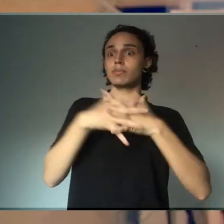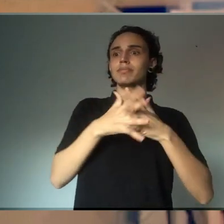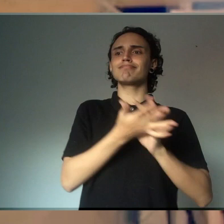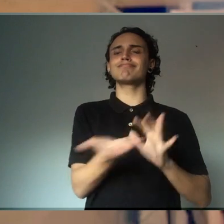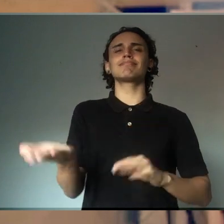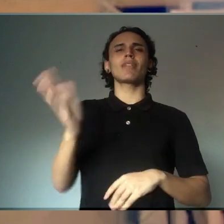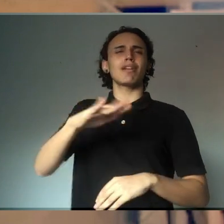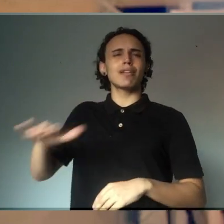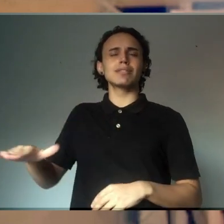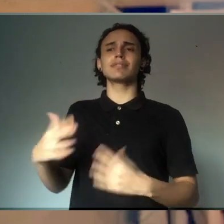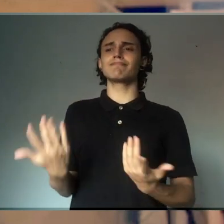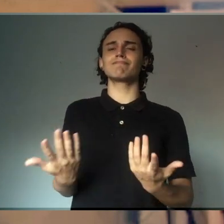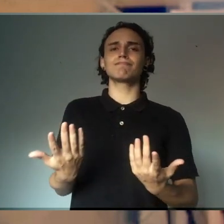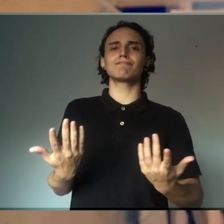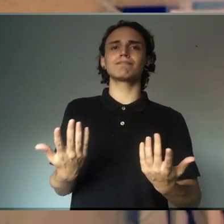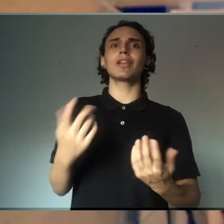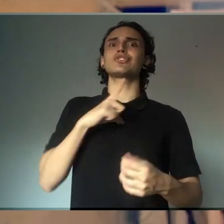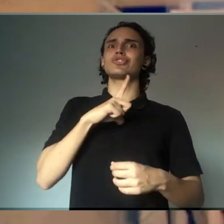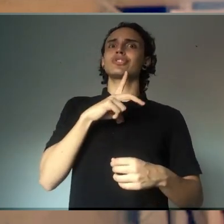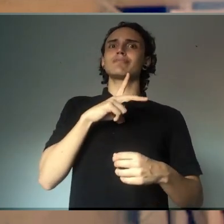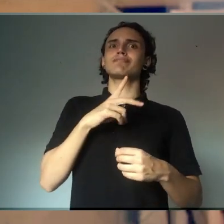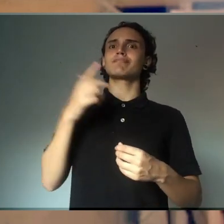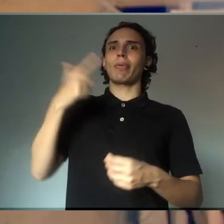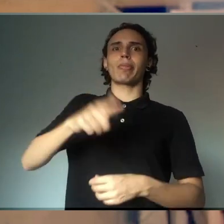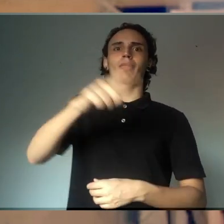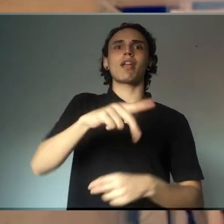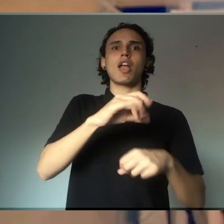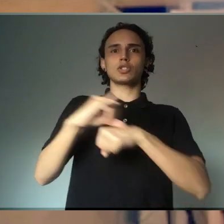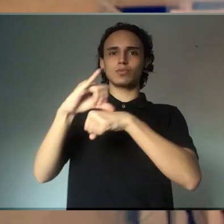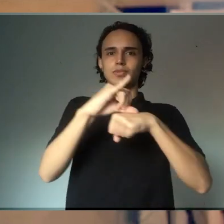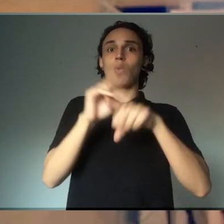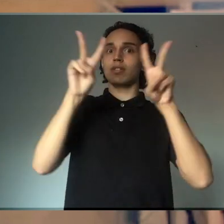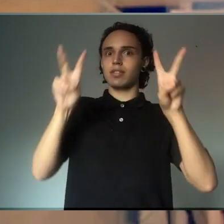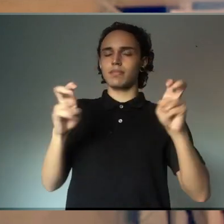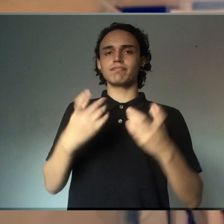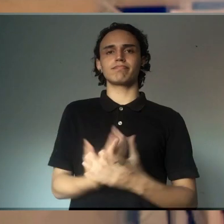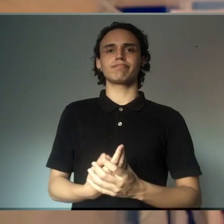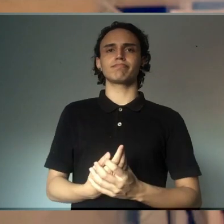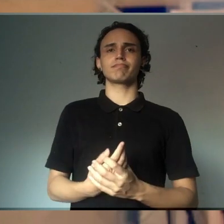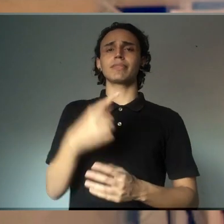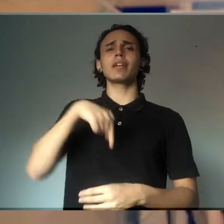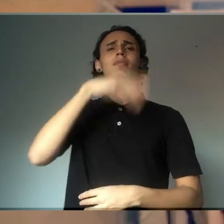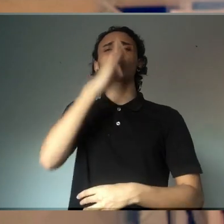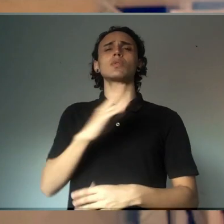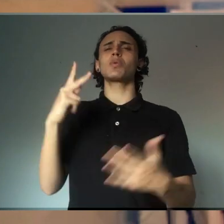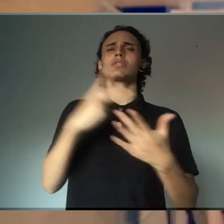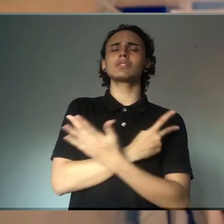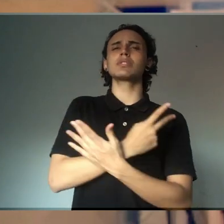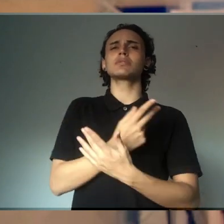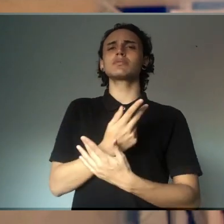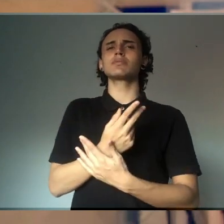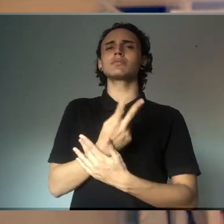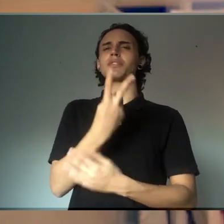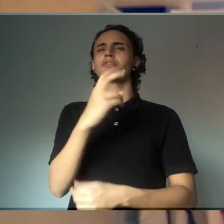pequena, já que a exposição muitas vezes apresentava essas temáticas. Por outro lado, o que vinha acontecendo aqui no Brasil, eu estou